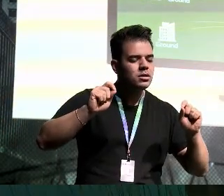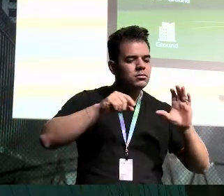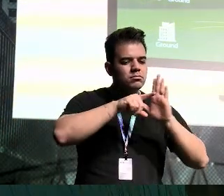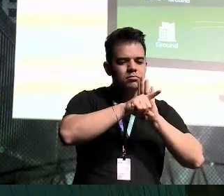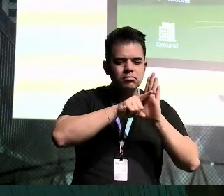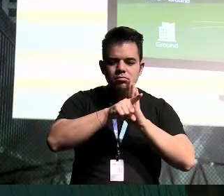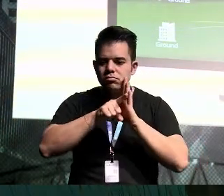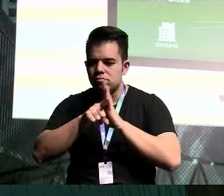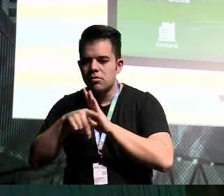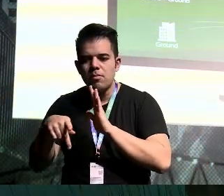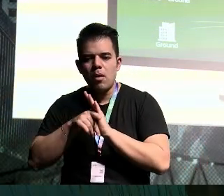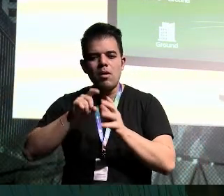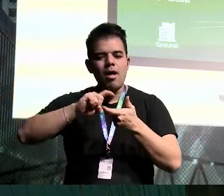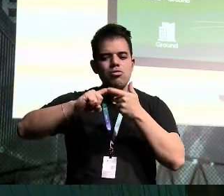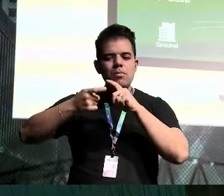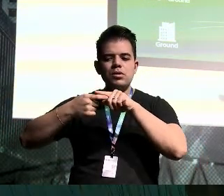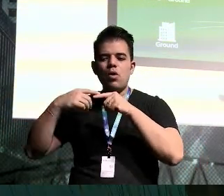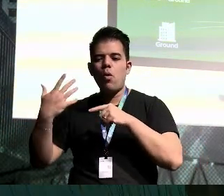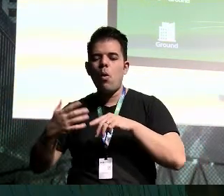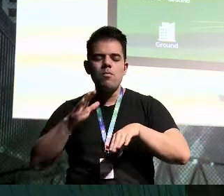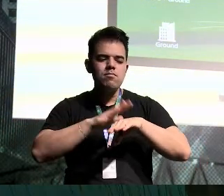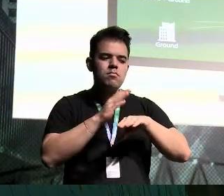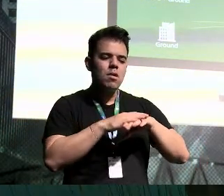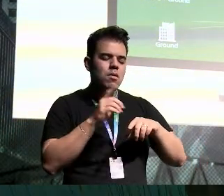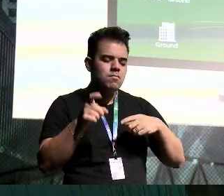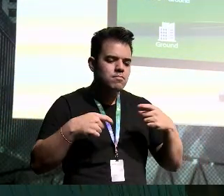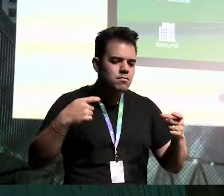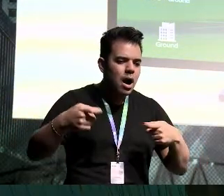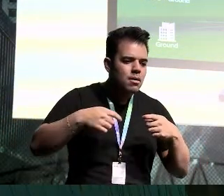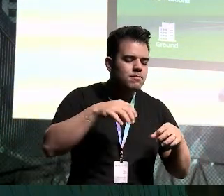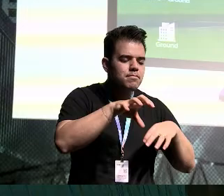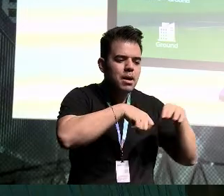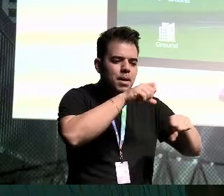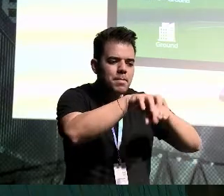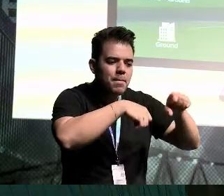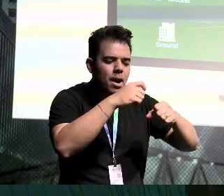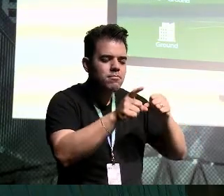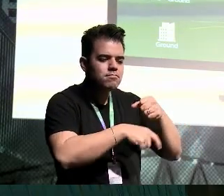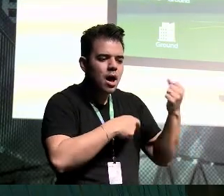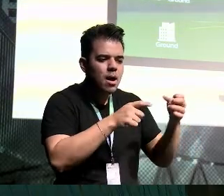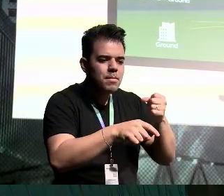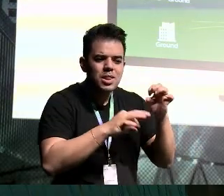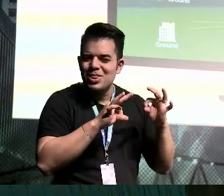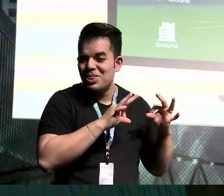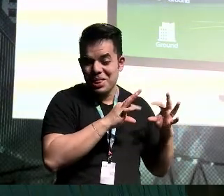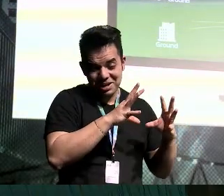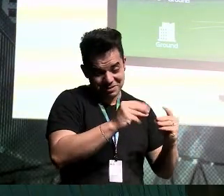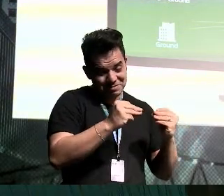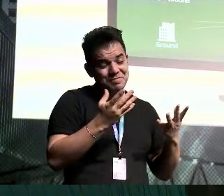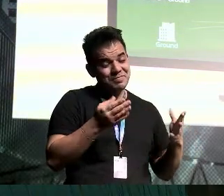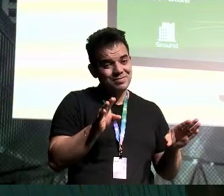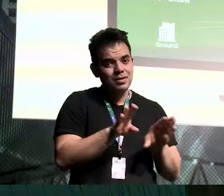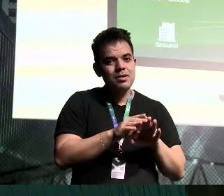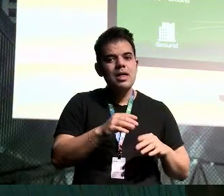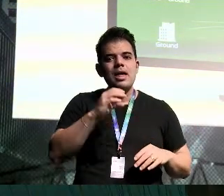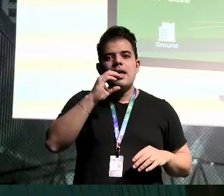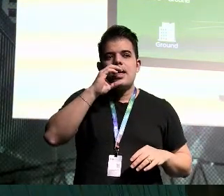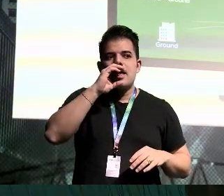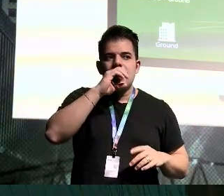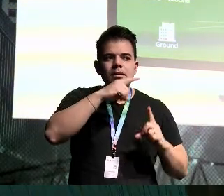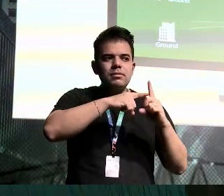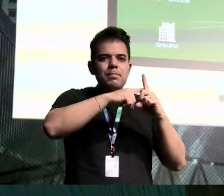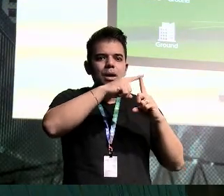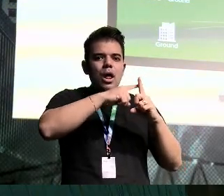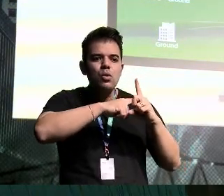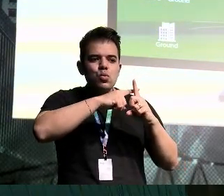mecânica ou automatizada de forma mais eficiente. Então, tudo isso, pessoal, e vamos falar mais, que temperatura está sendo feita aquela